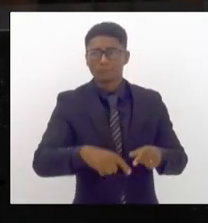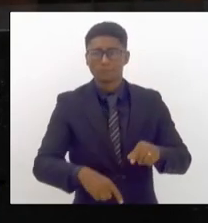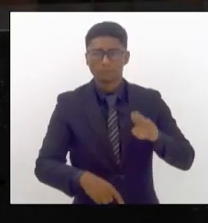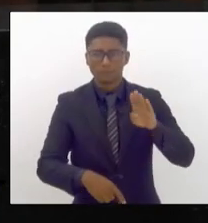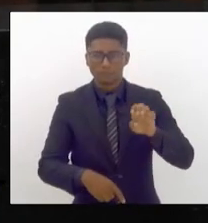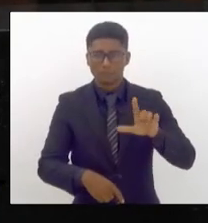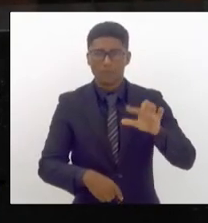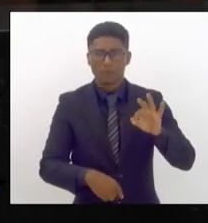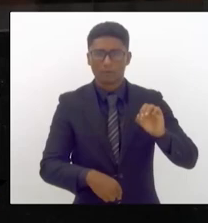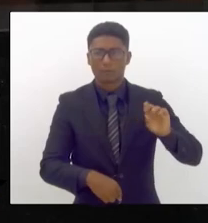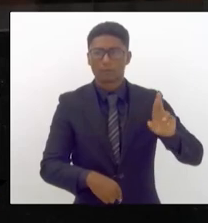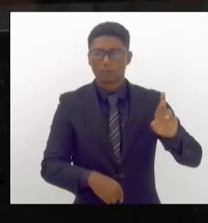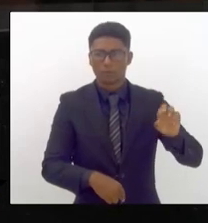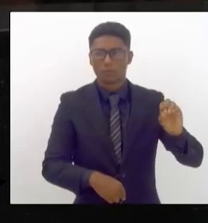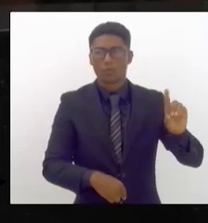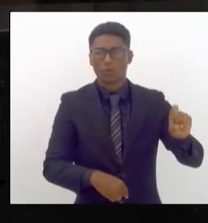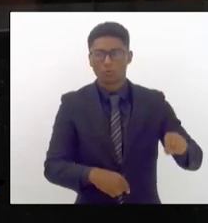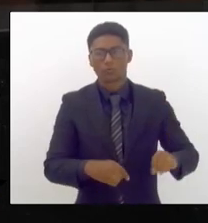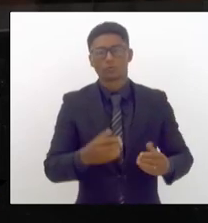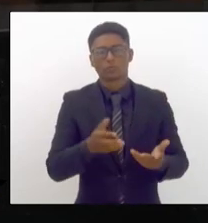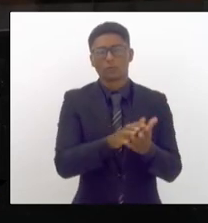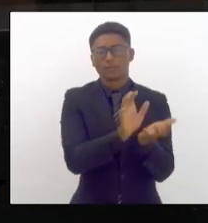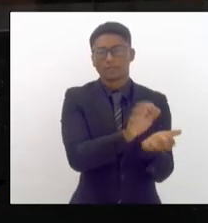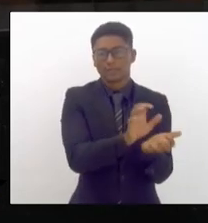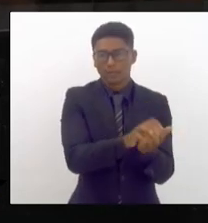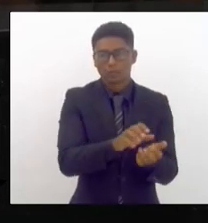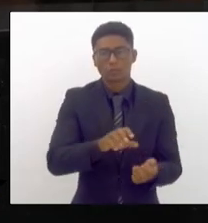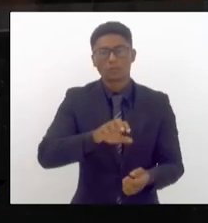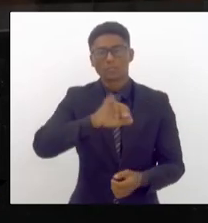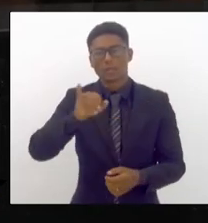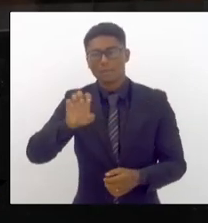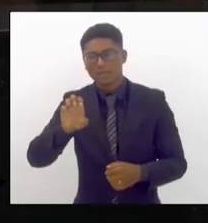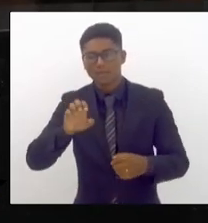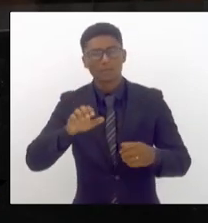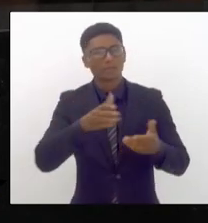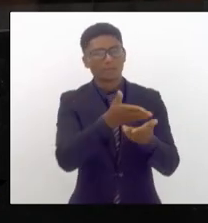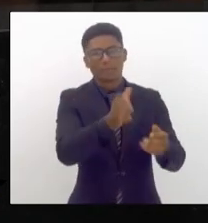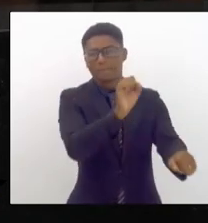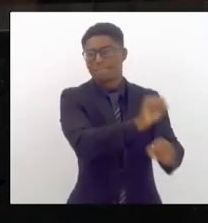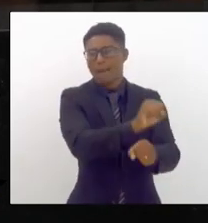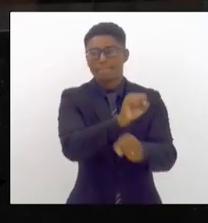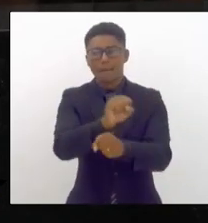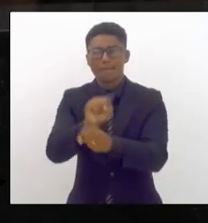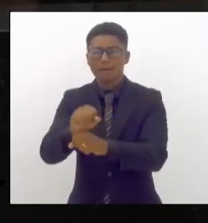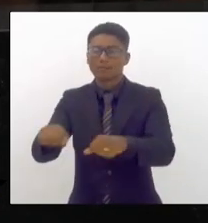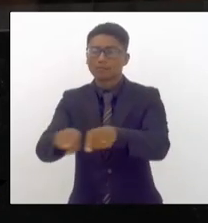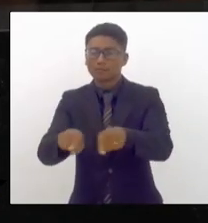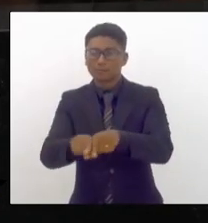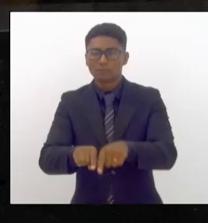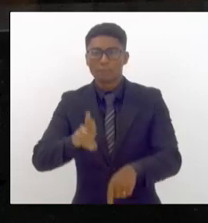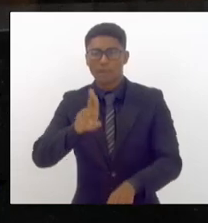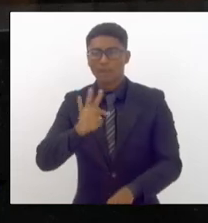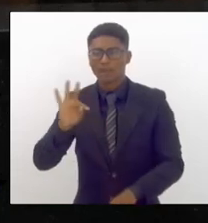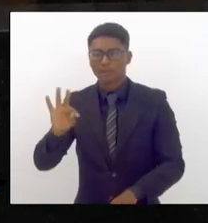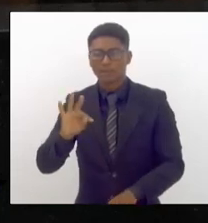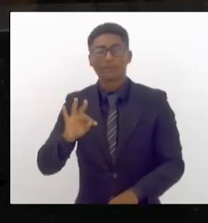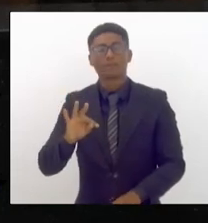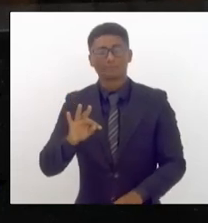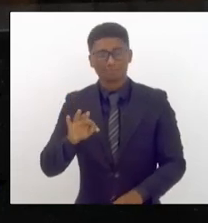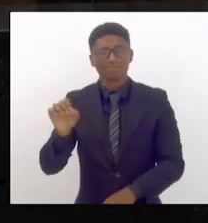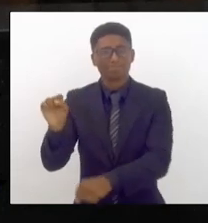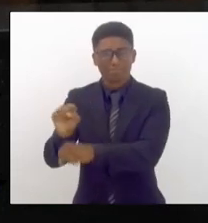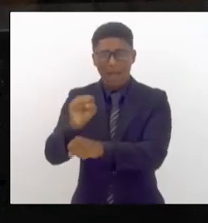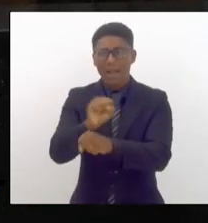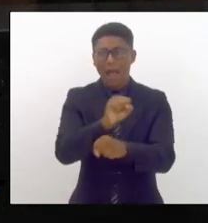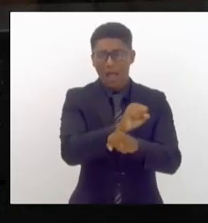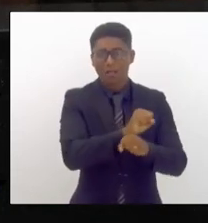Saracuruna Santa Cruz e Japeri interrompidos 3 linhas de BRT interrompidas 3 vias